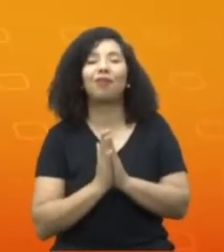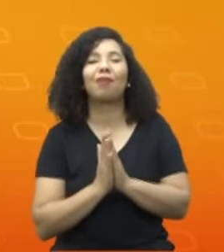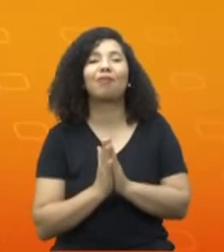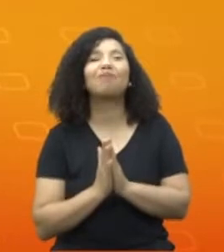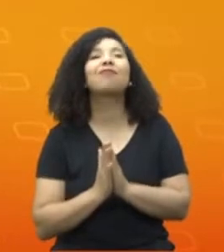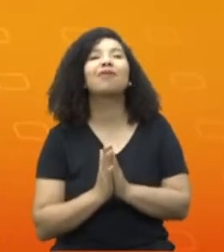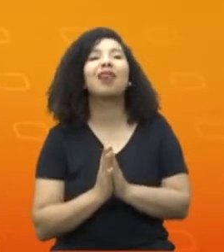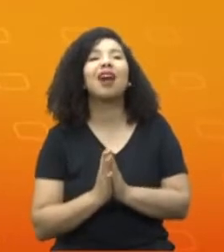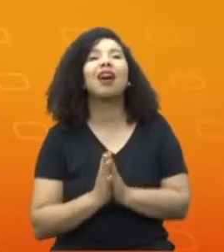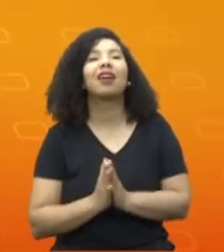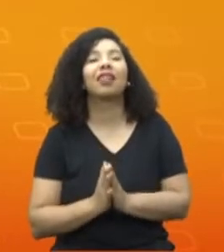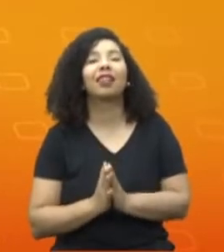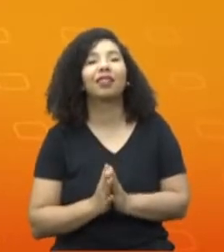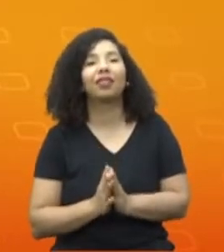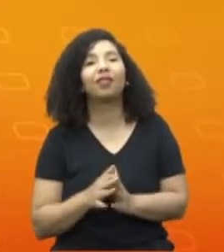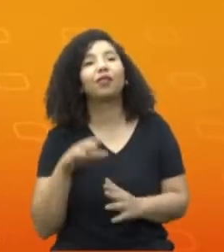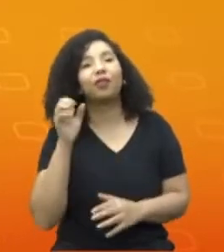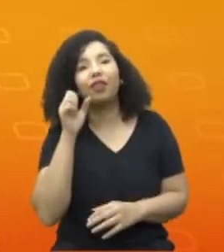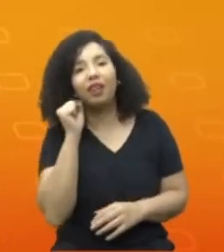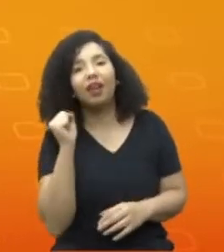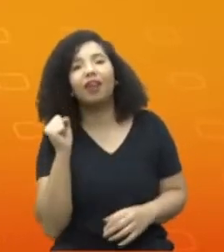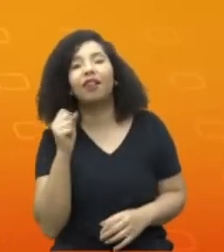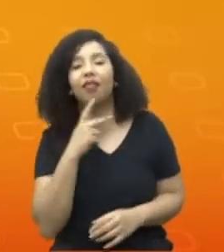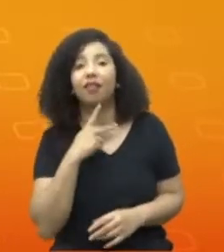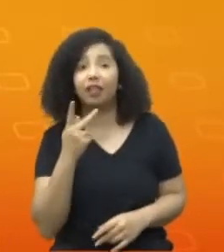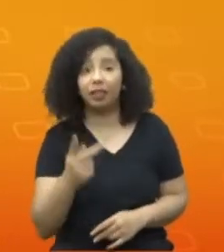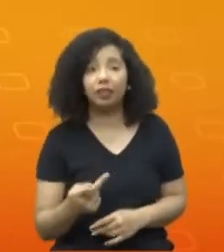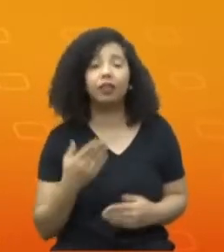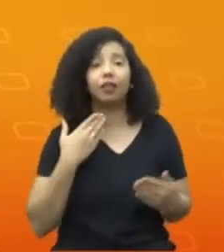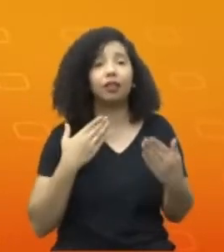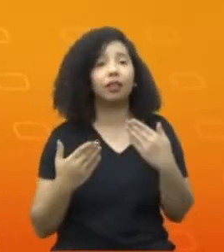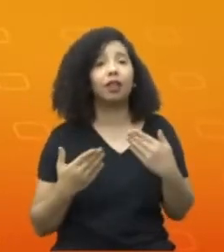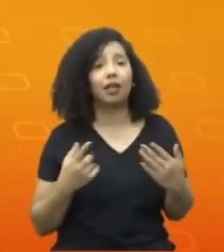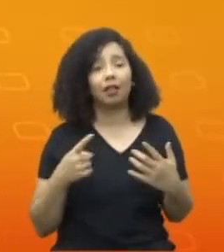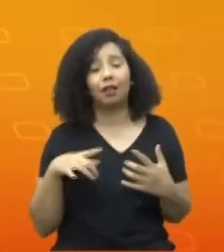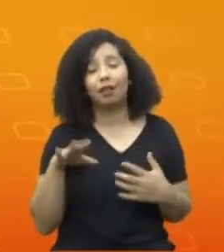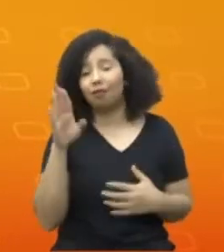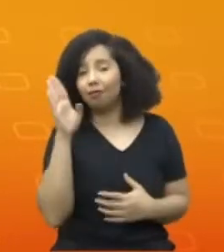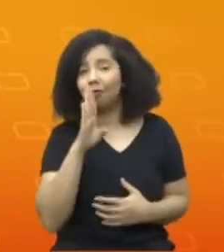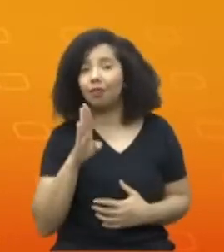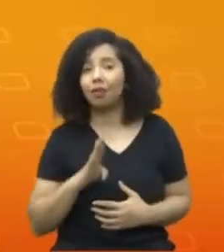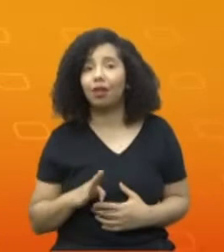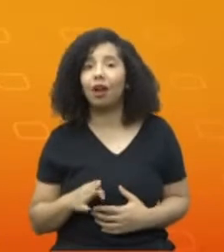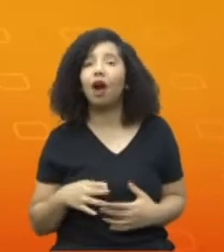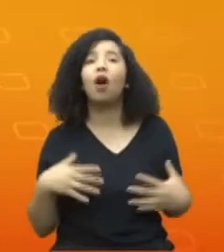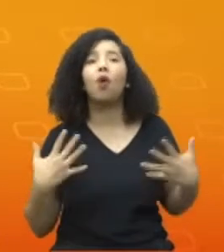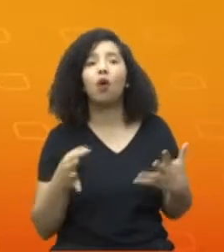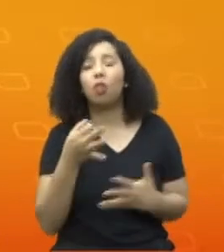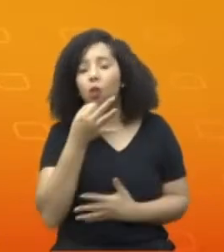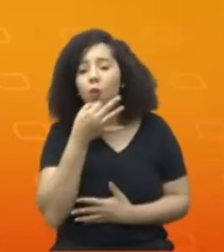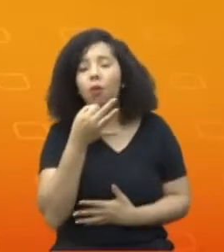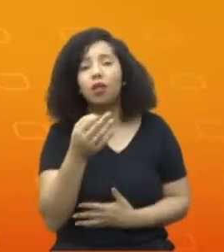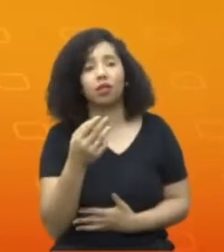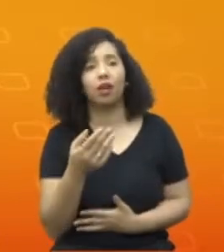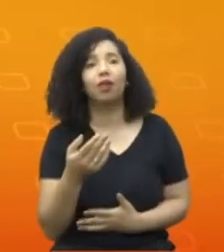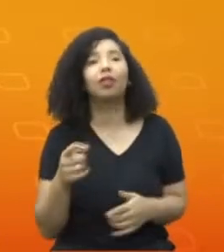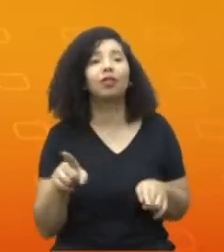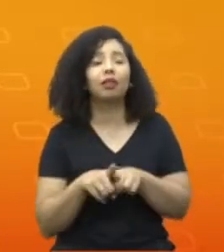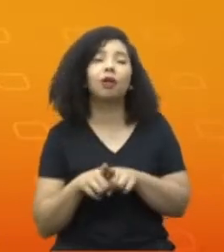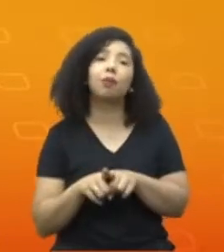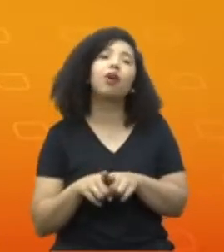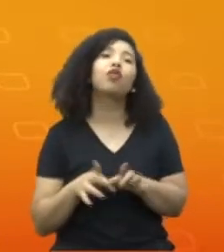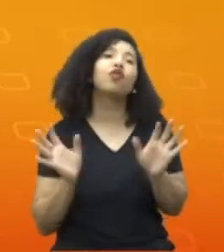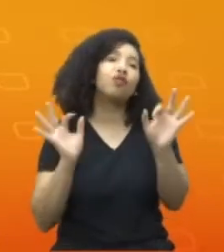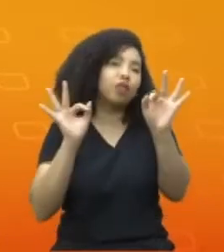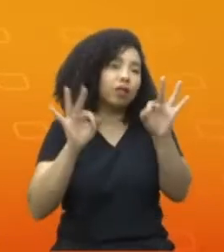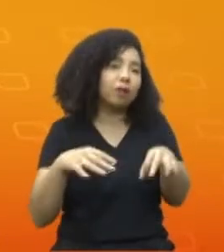chegou a ouvir as palavras do professor Moreno sobre a interatividade brasileira, qual a tua opinião sobre isso, e já para as palavras finais para